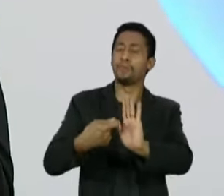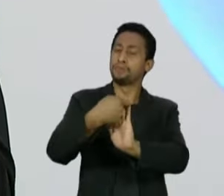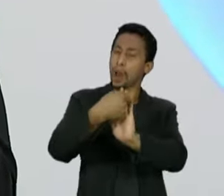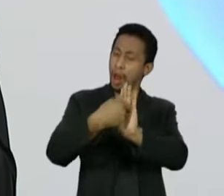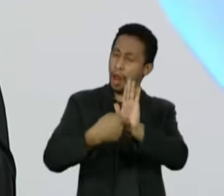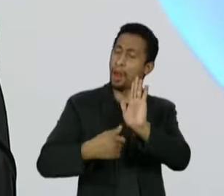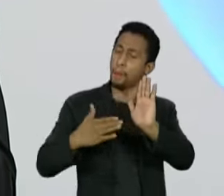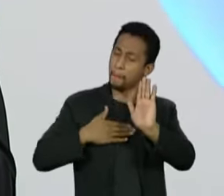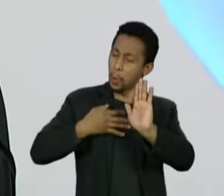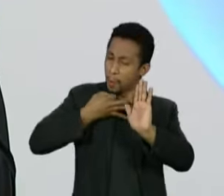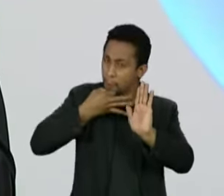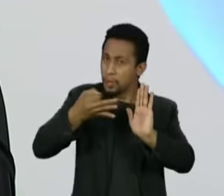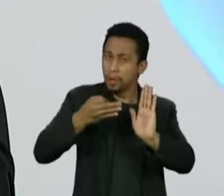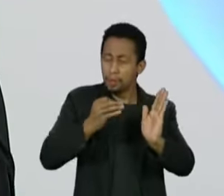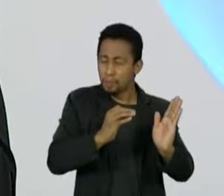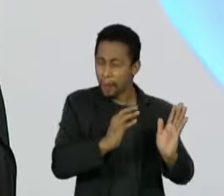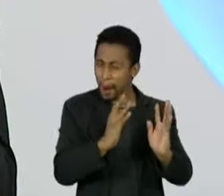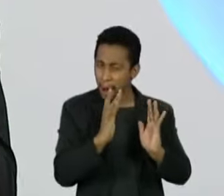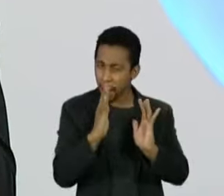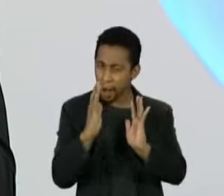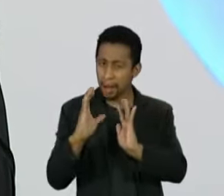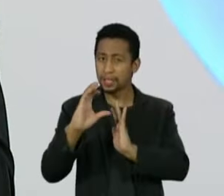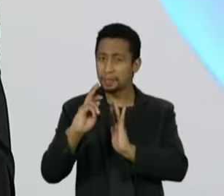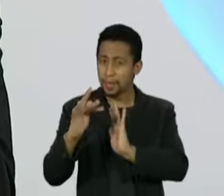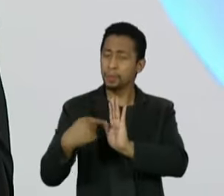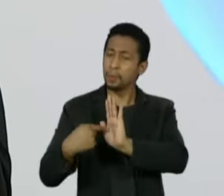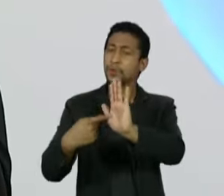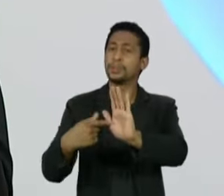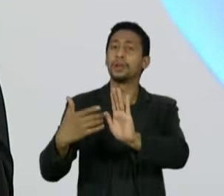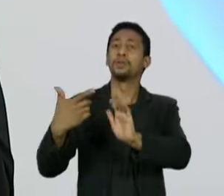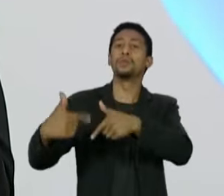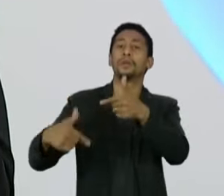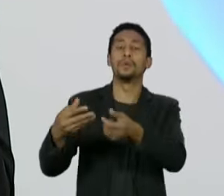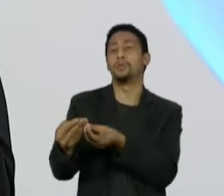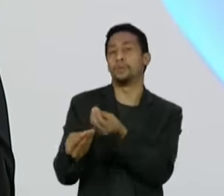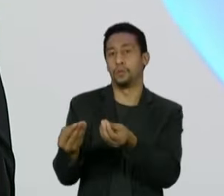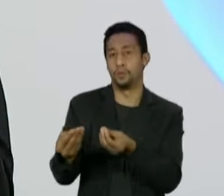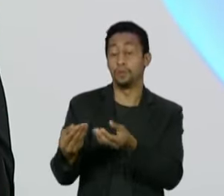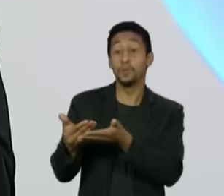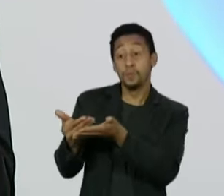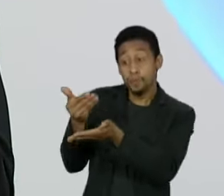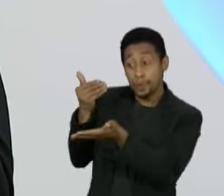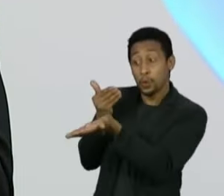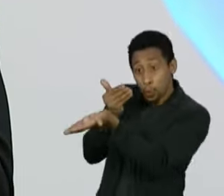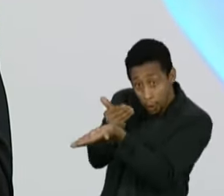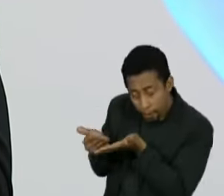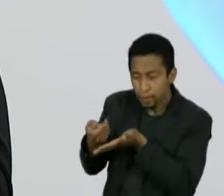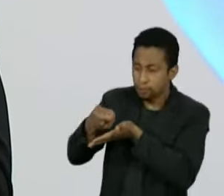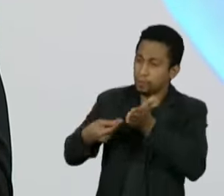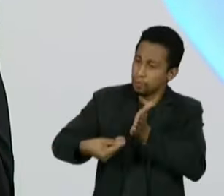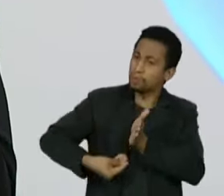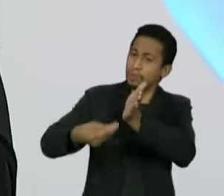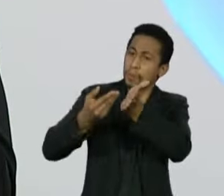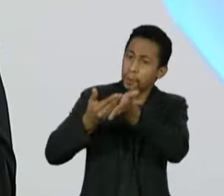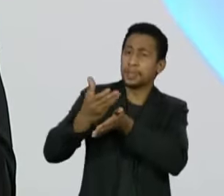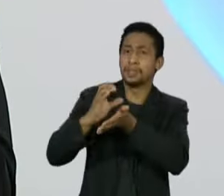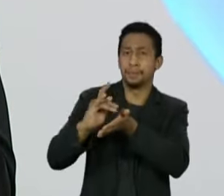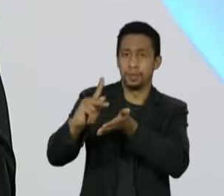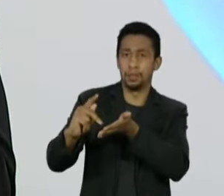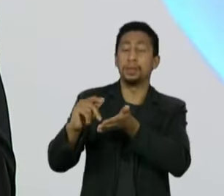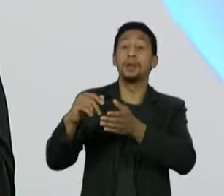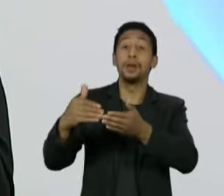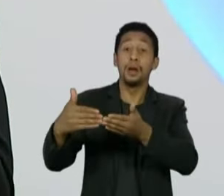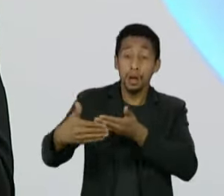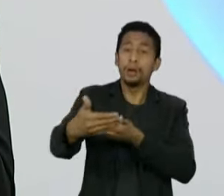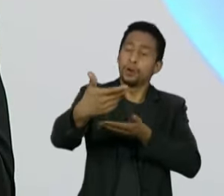Eu fiz isso no começo da CPI, apresentando um plano de trabalho que foi parcialmente seguido. Eu imagino que vai acontecer a mesma coisa. Você pode aproveitar